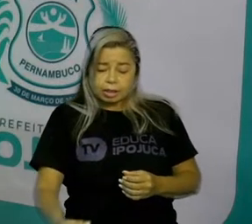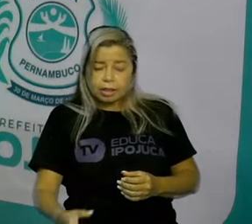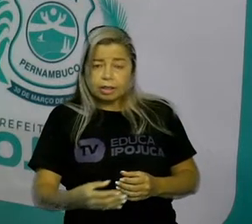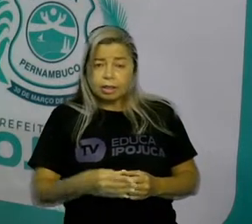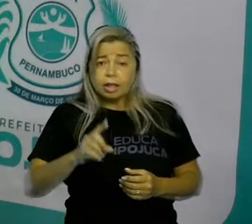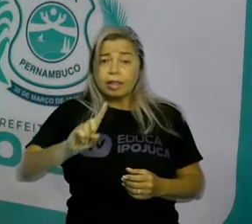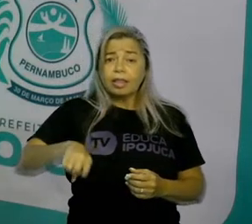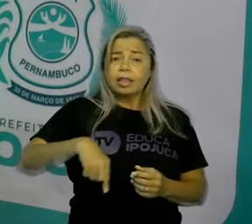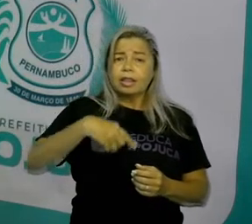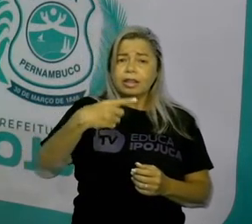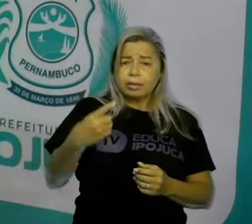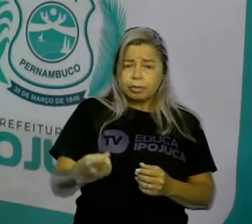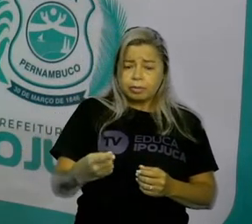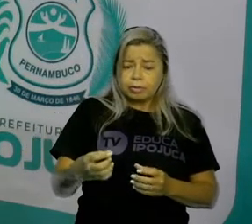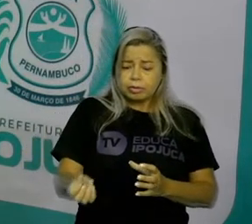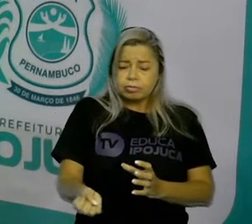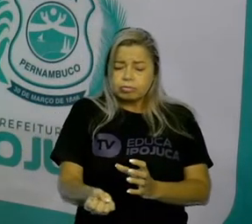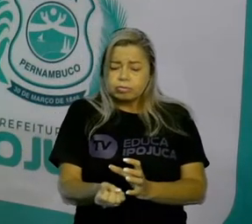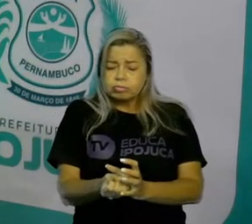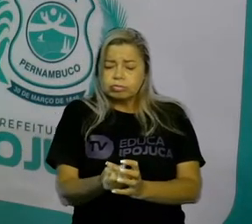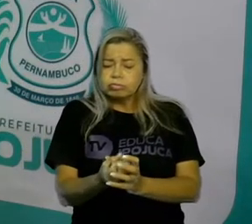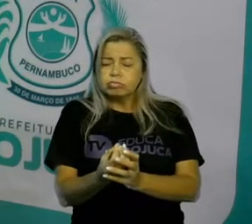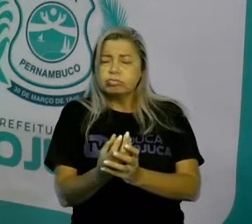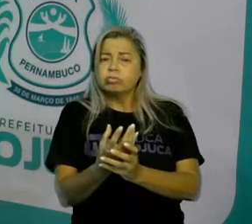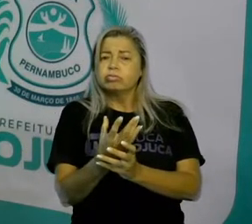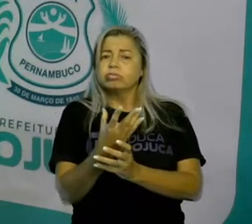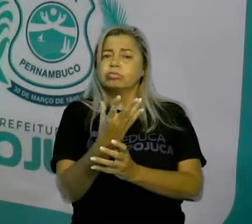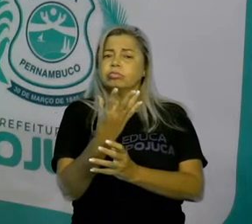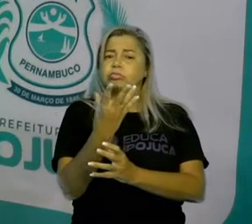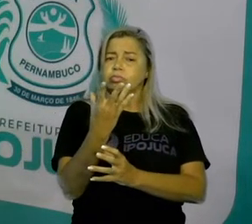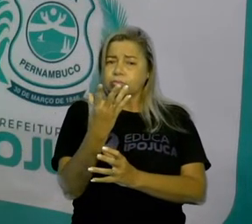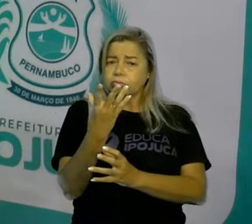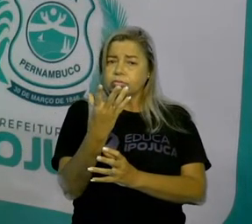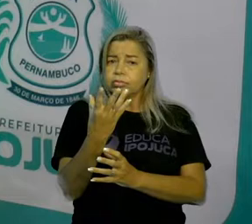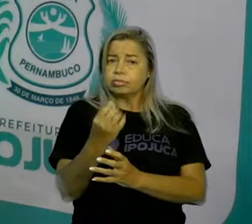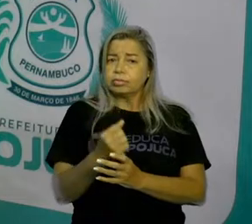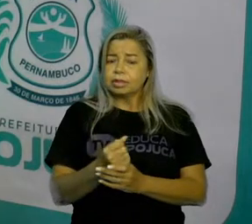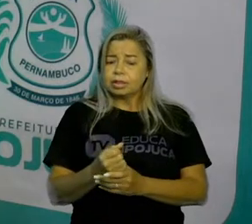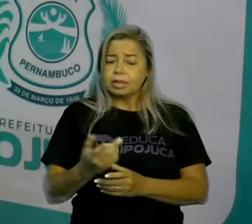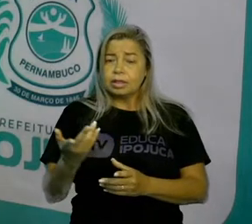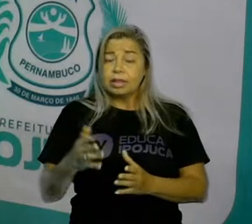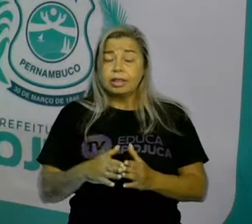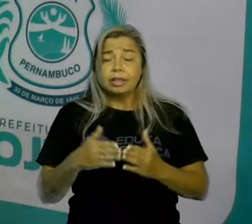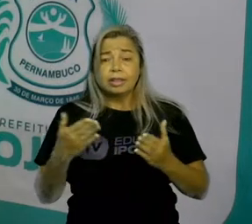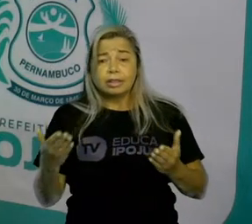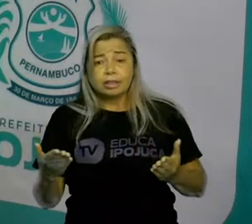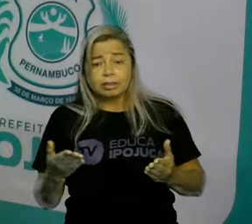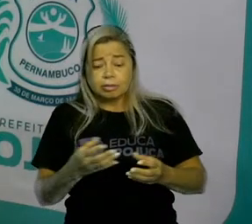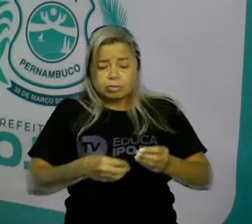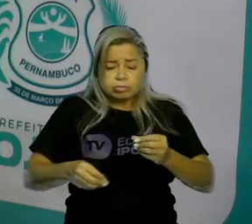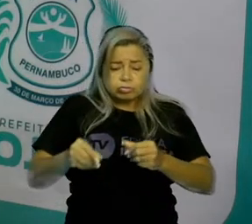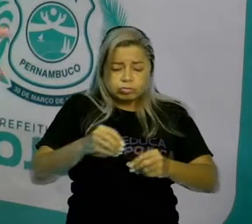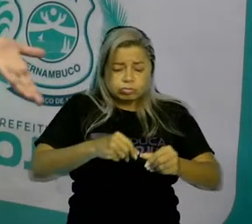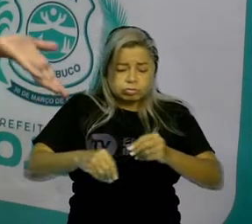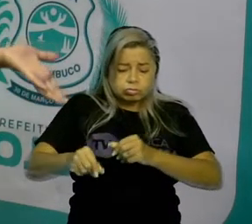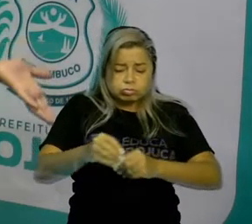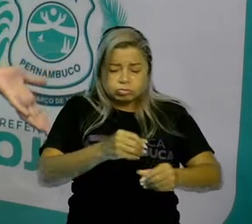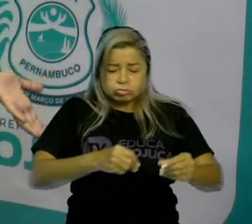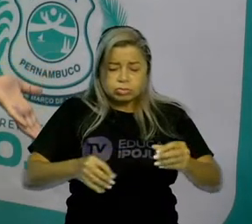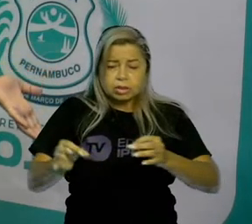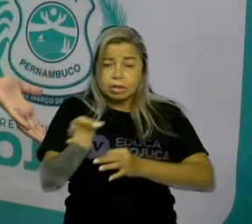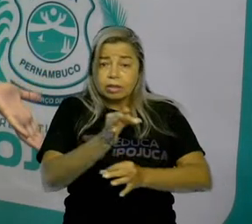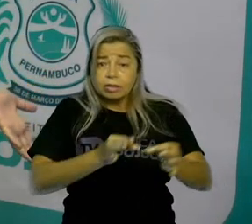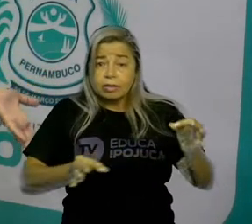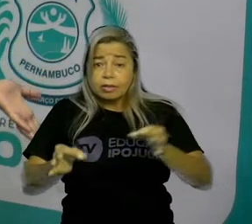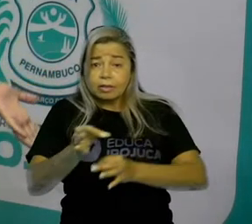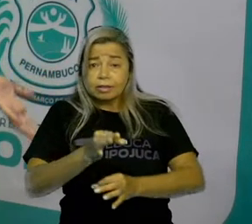começavam a crescer. E com isso eles começaram a ajeitar a terra, cultivar e a plantar. Aí